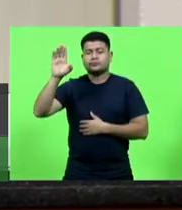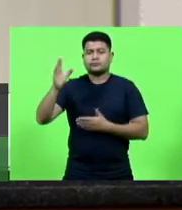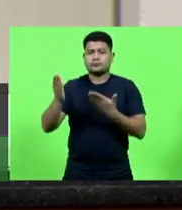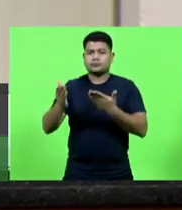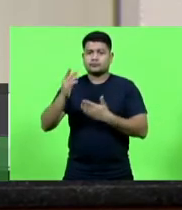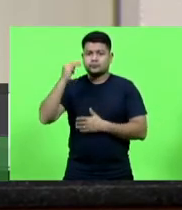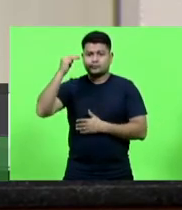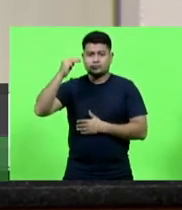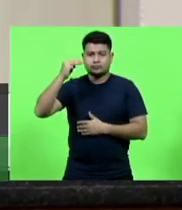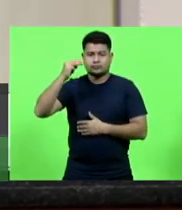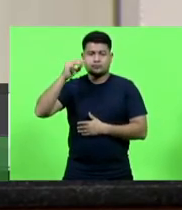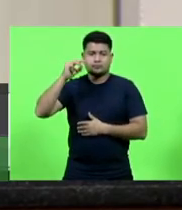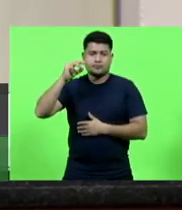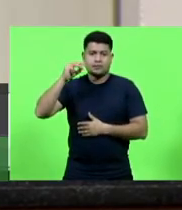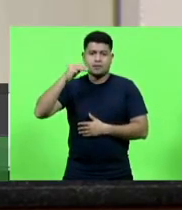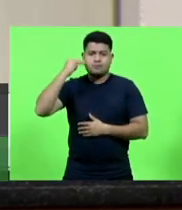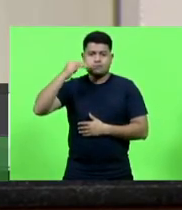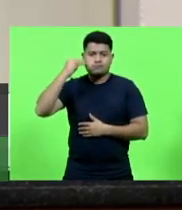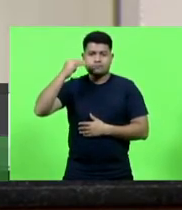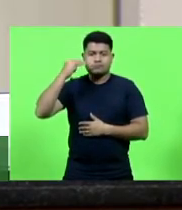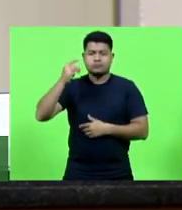10 minutos, deputado Márcio.